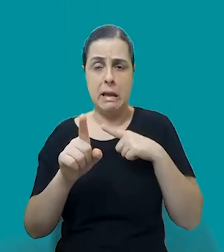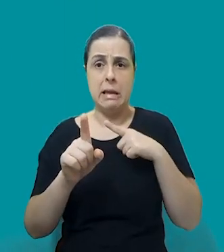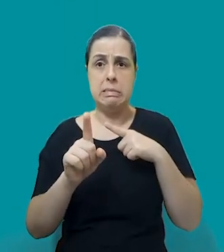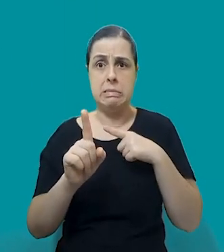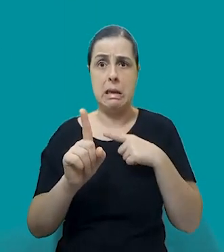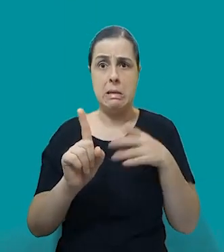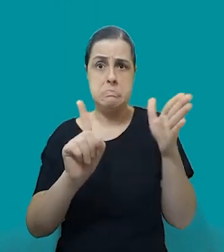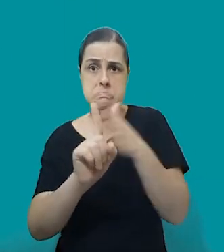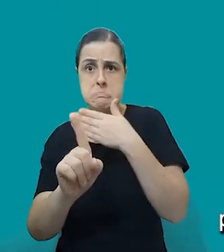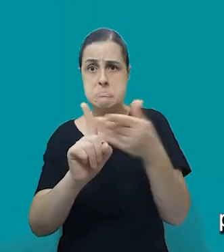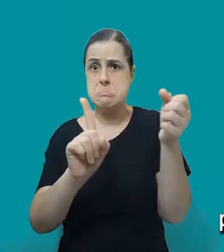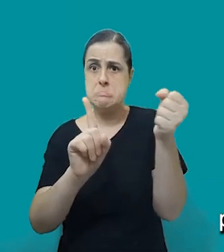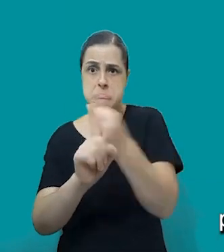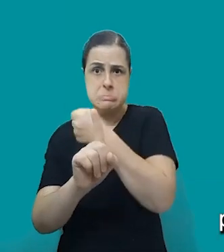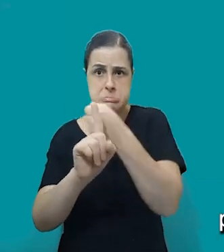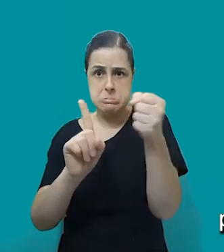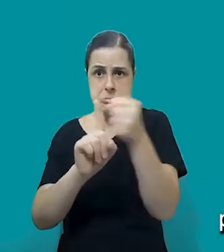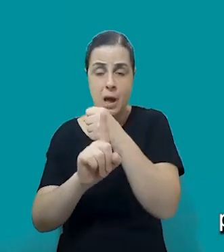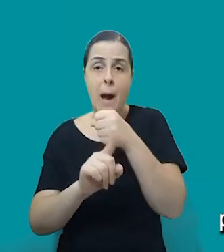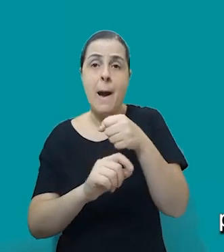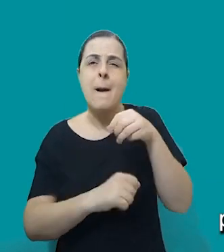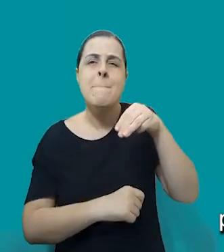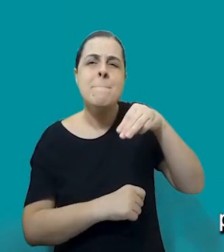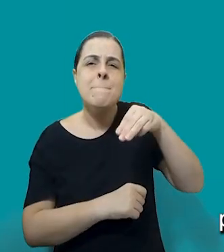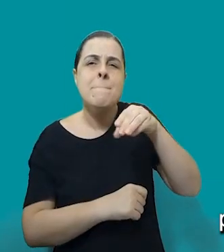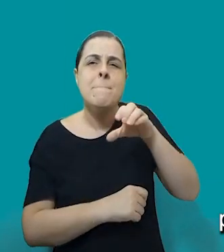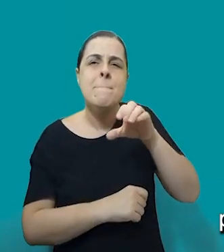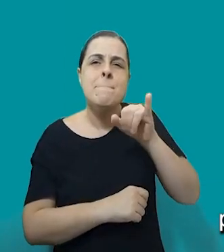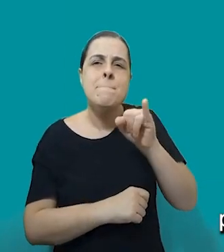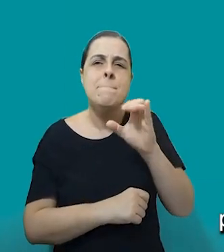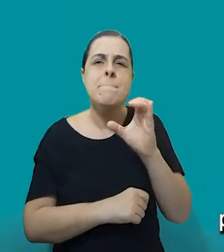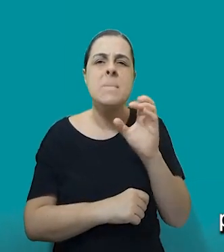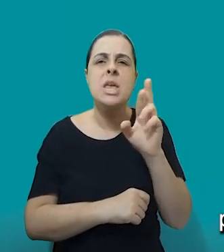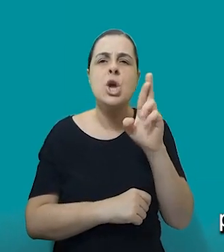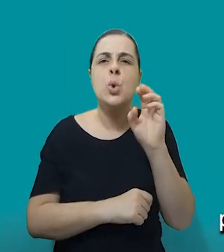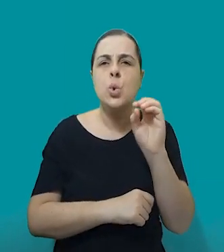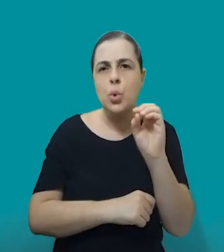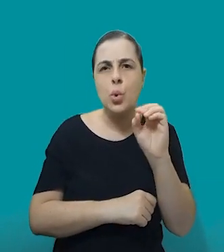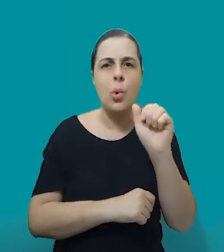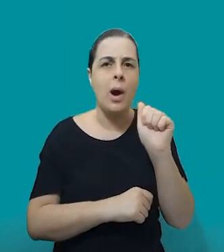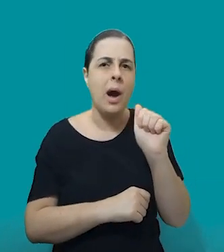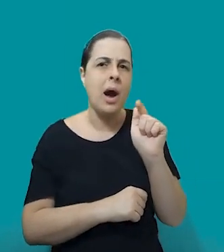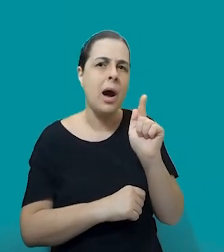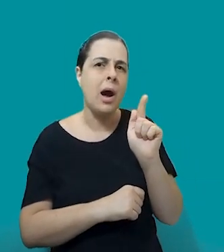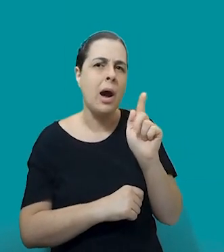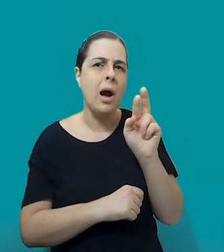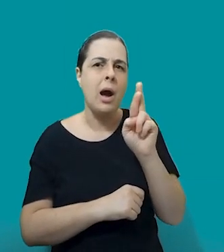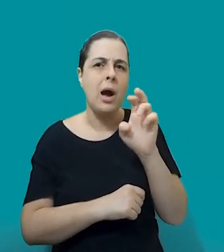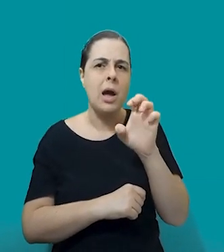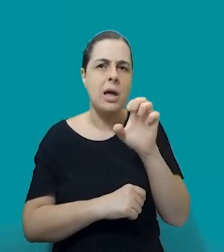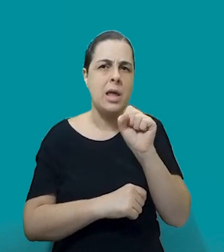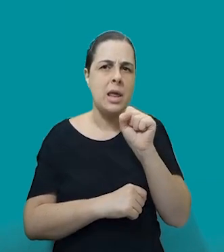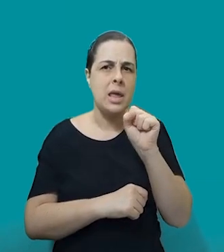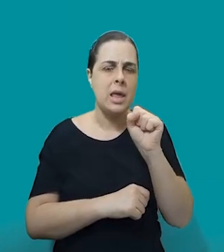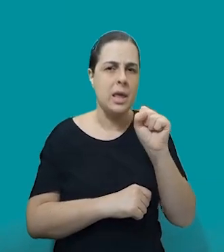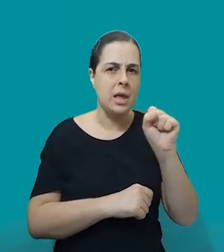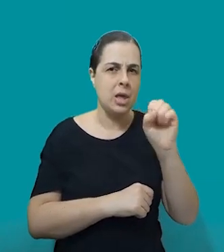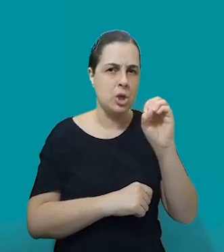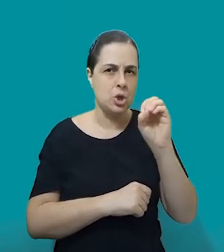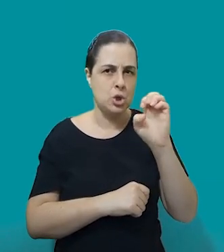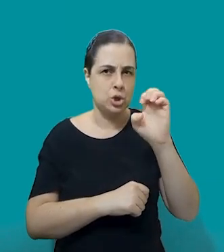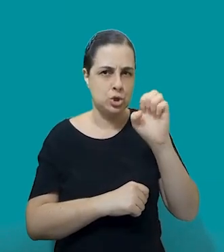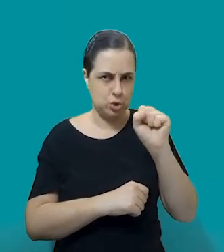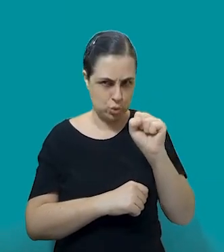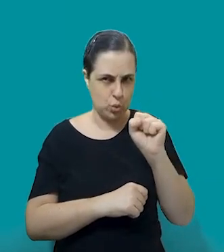que ela não é micro pela dimensão e pelo impacto que ela causa. Ela é chamada de micro